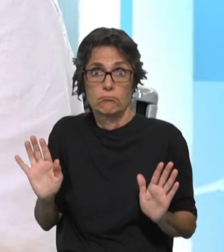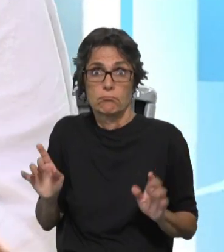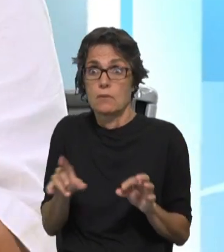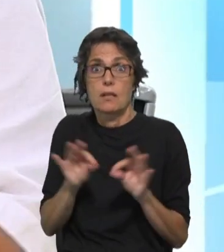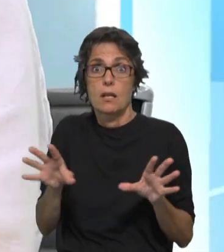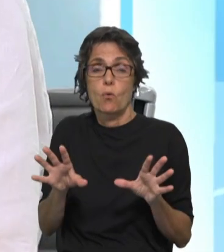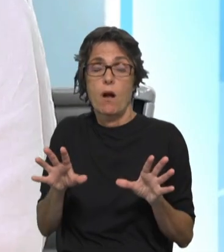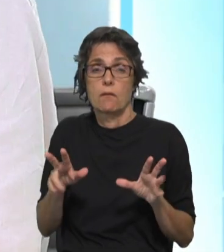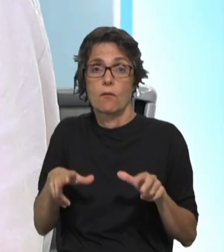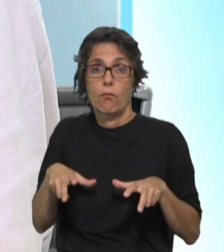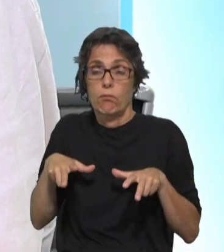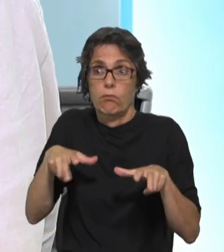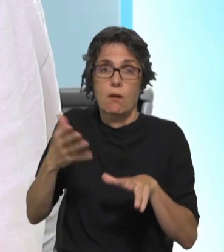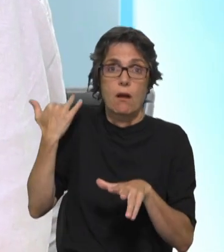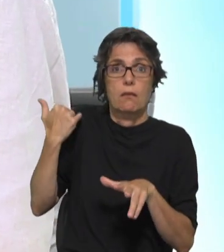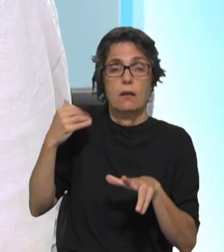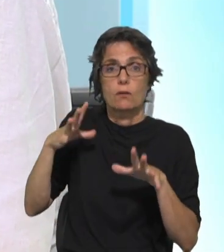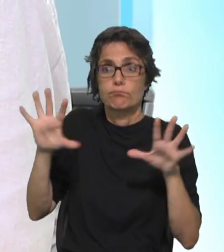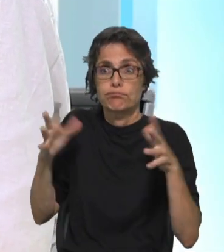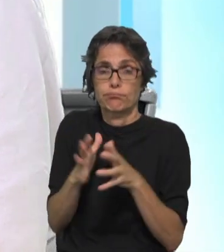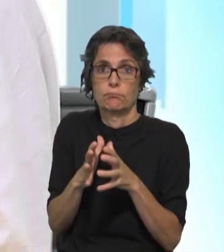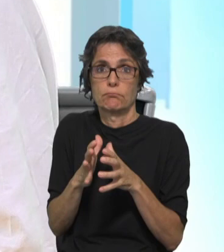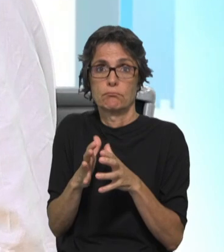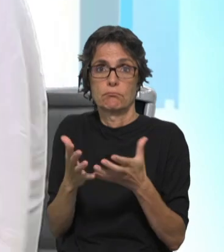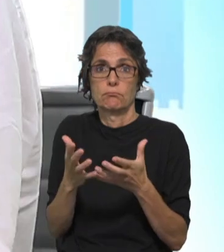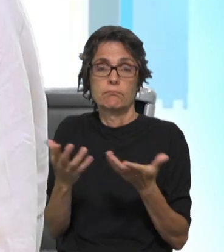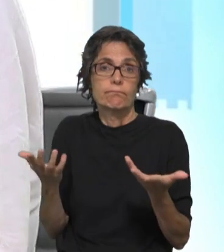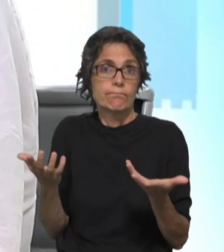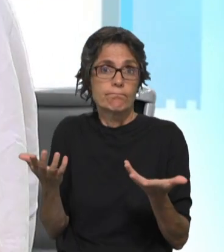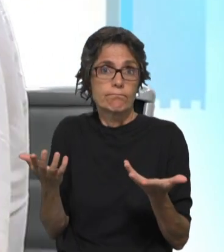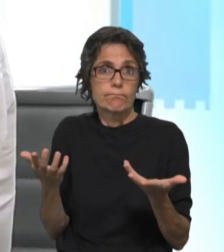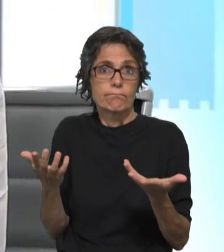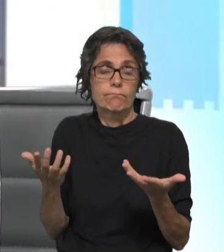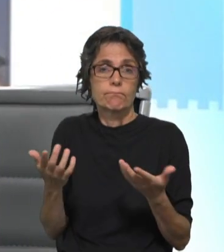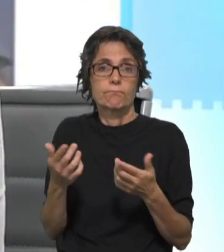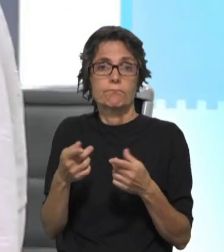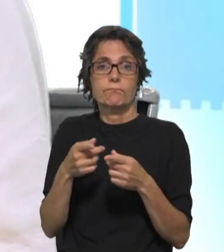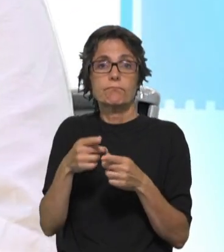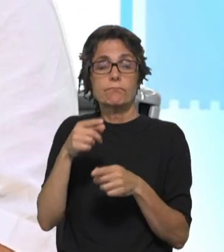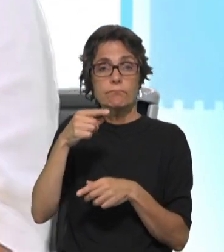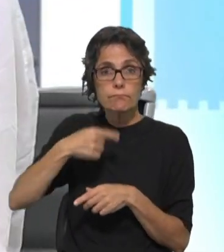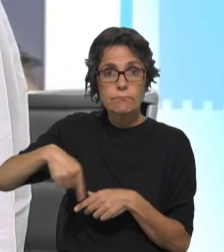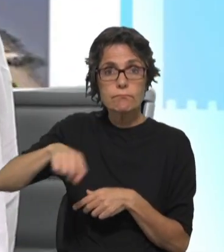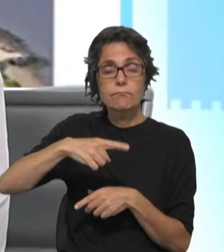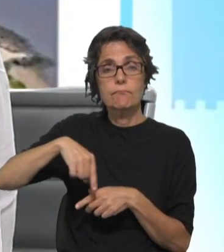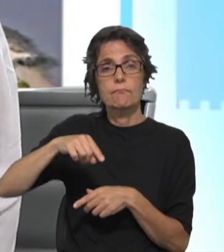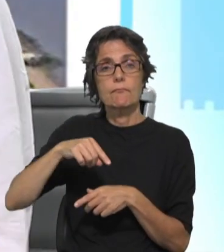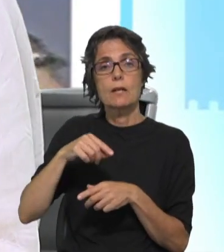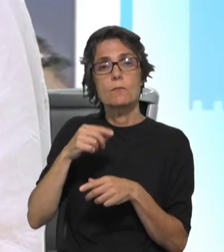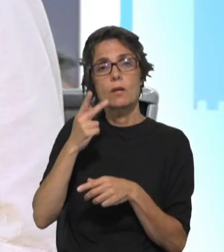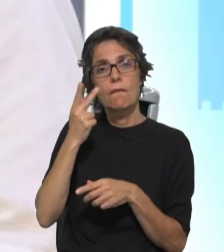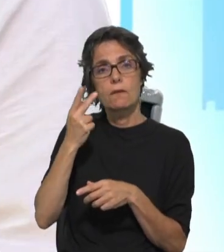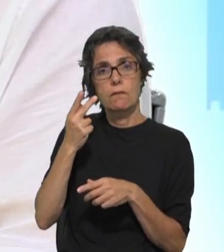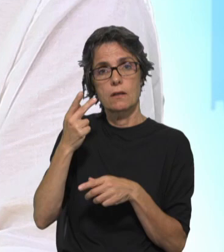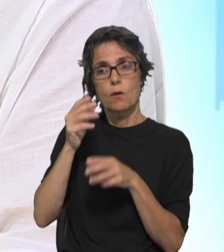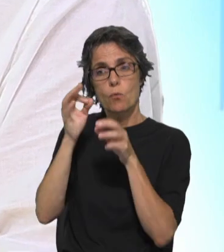não é? Embora seja uma história que está sempre a ser contada de maneiras diferentes. Ou seja, tem que haver condições de habitabilidade, mas é mais do que isso. E é